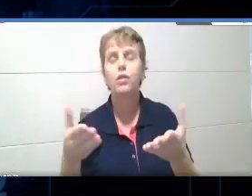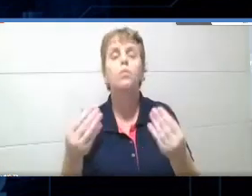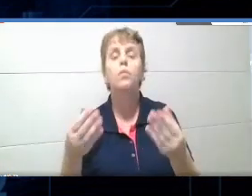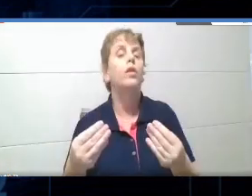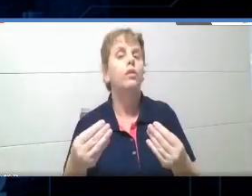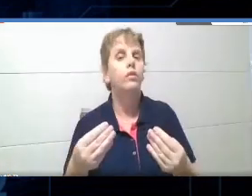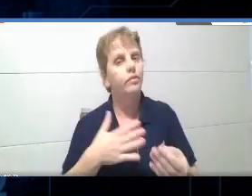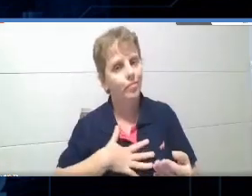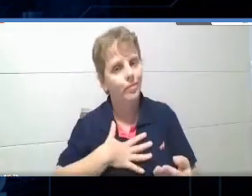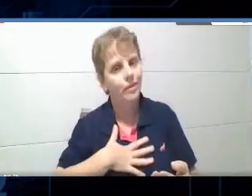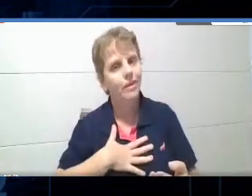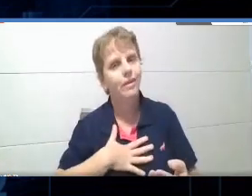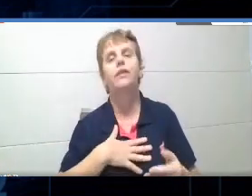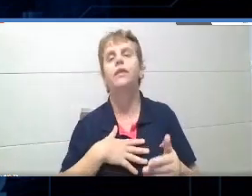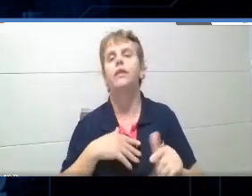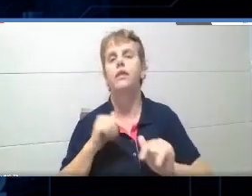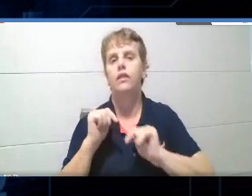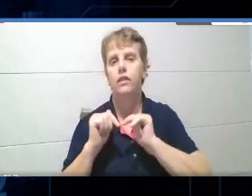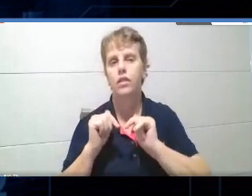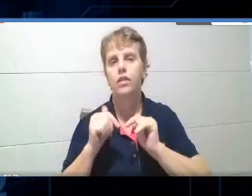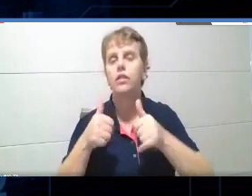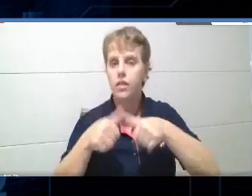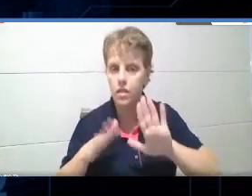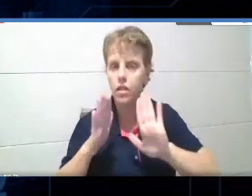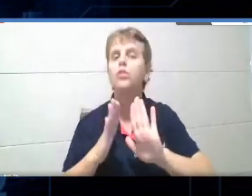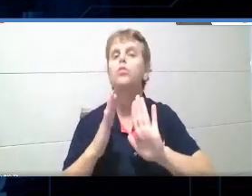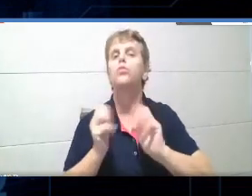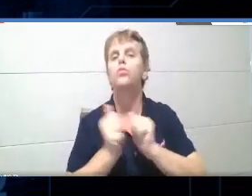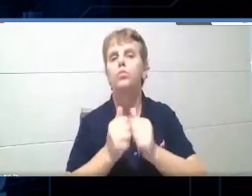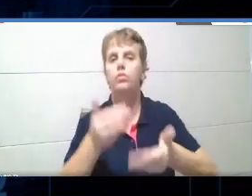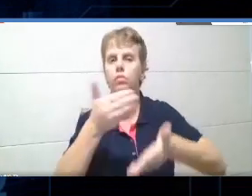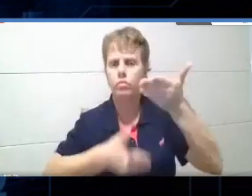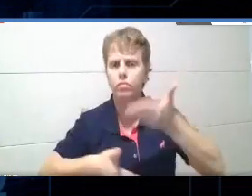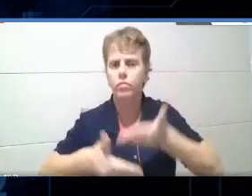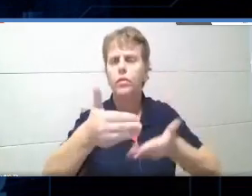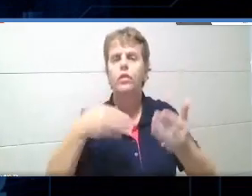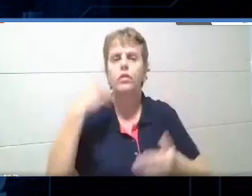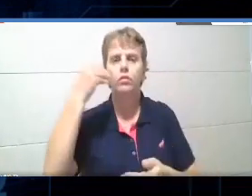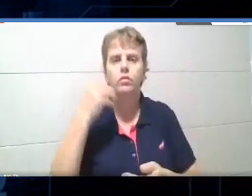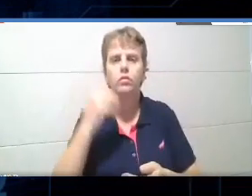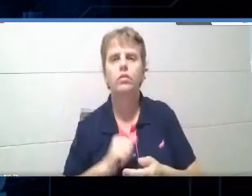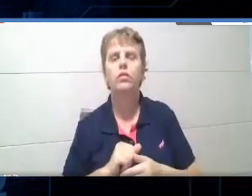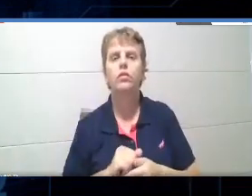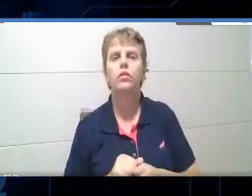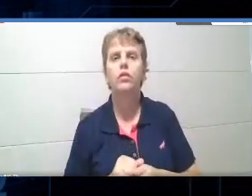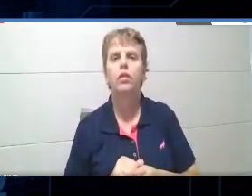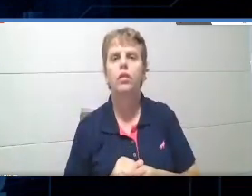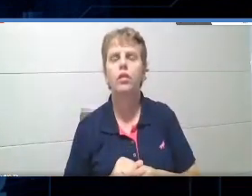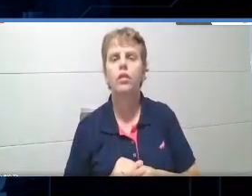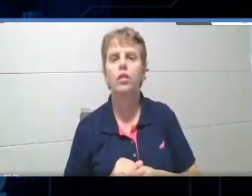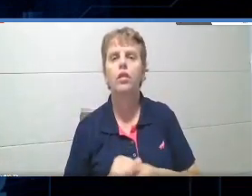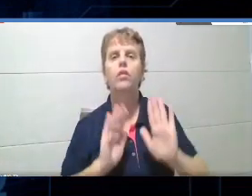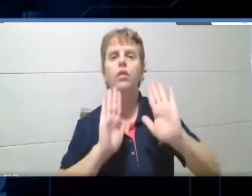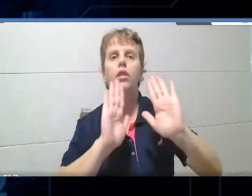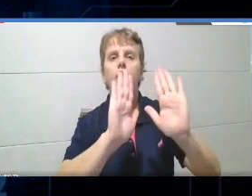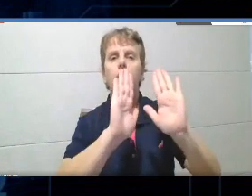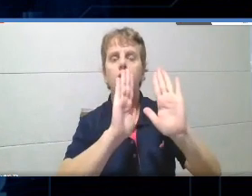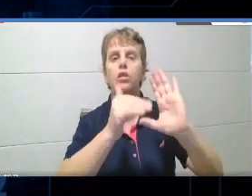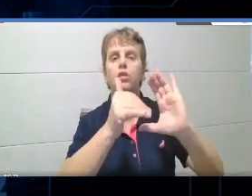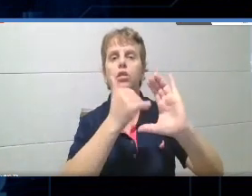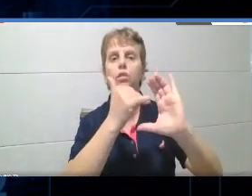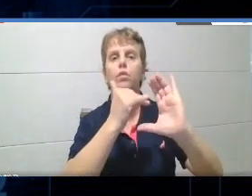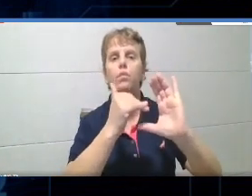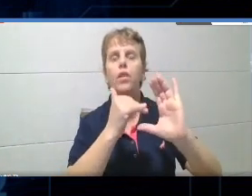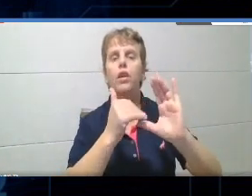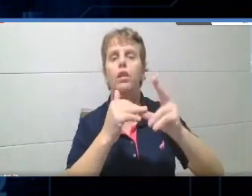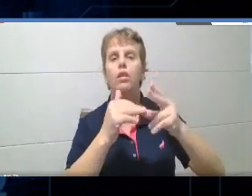prazer em estar aqui, em poder compartilhar as ideias. Vou deixar aqui agora o e-mail, né, do professor Luiz,